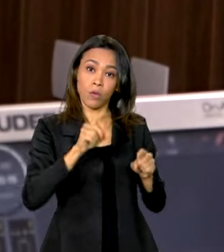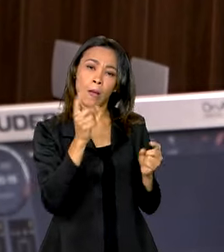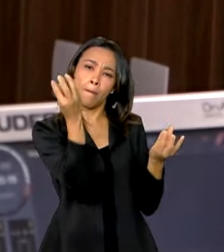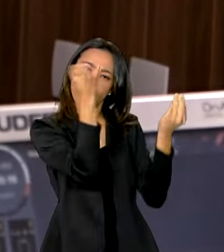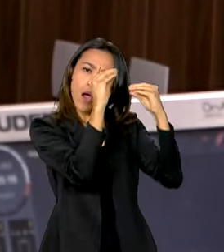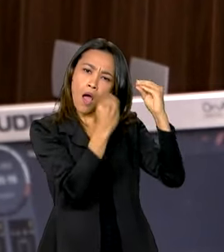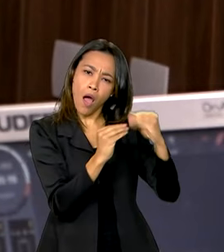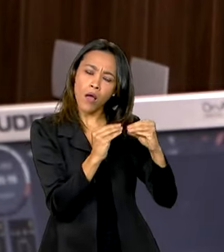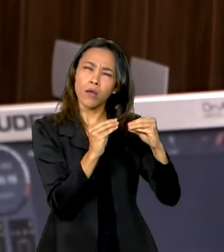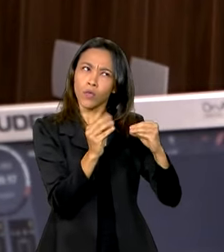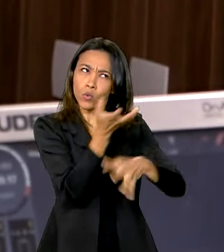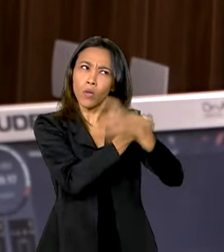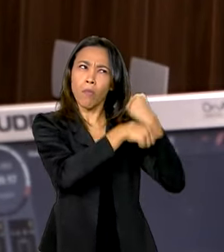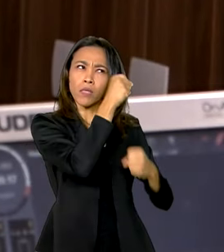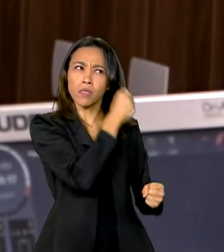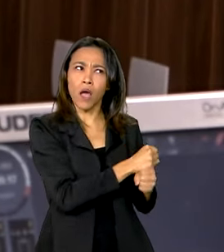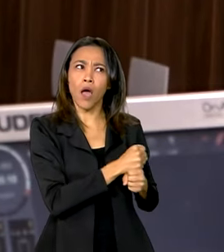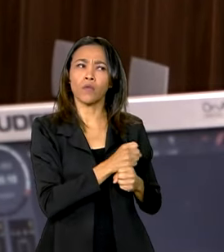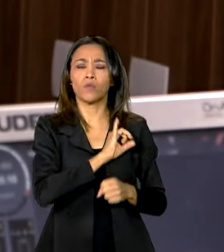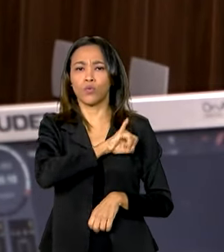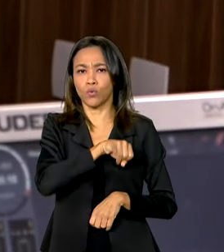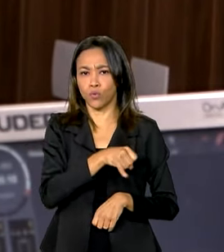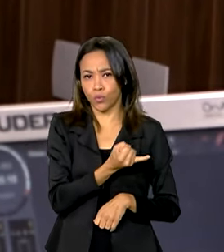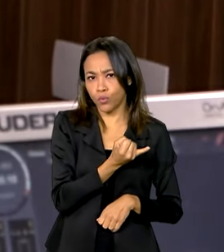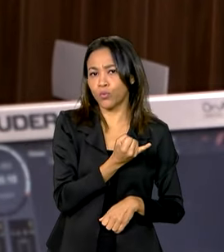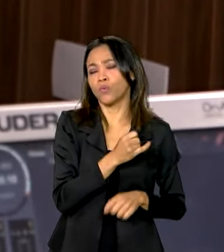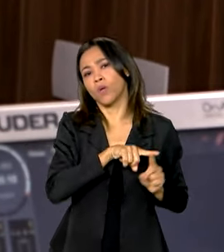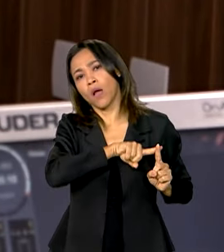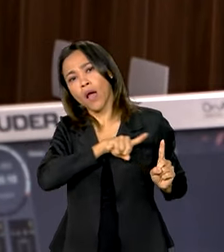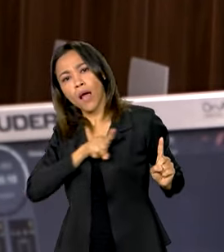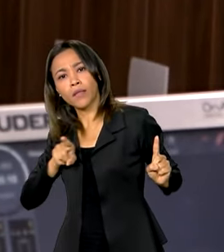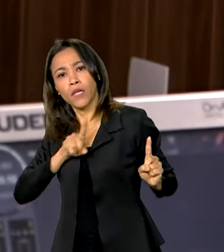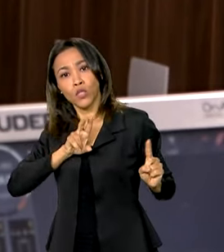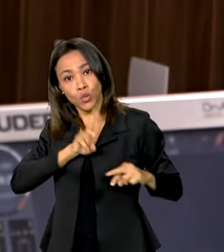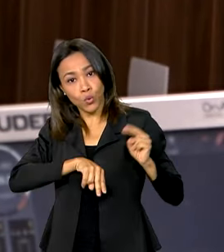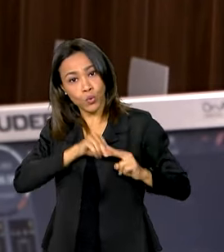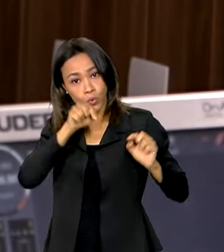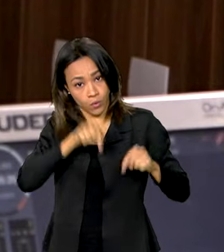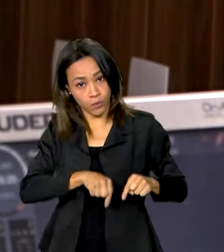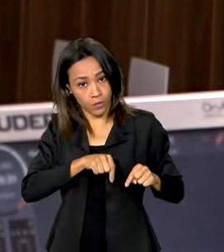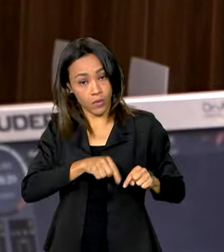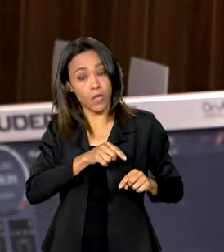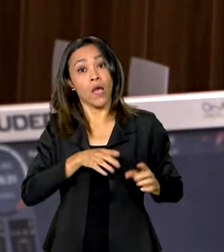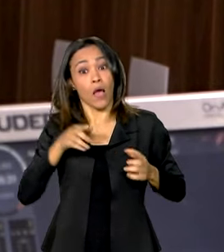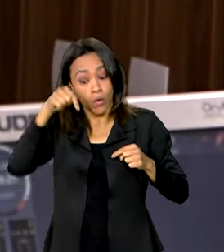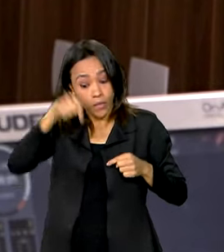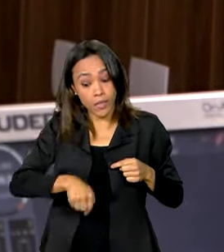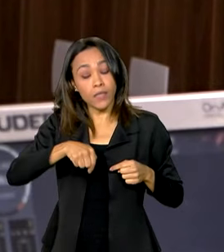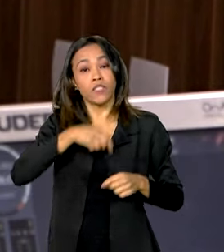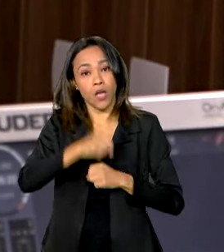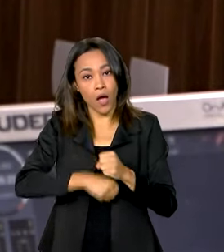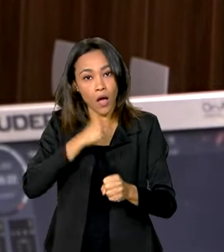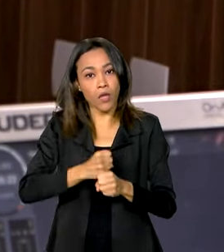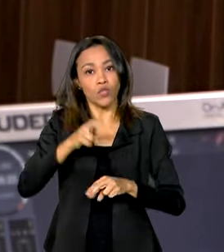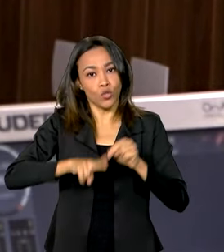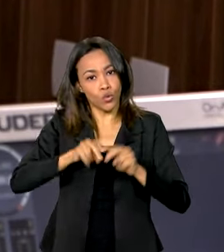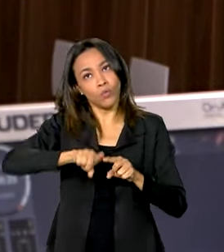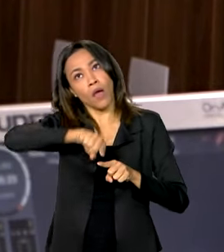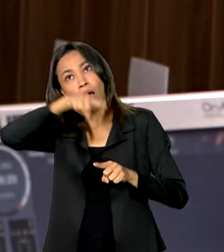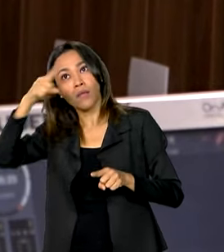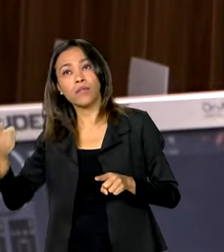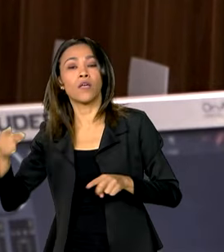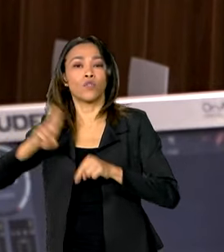o do ano passado, de julho a junho desse ano, e agora desse ano, de julho a junho do ano que vem,